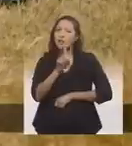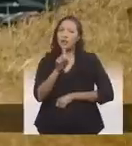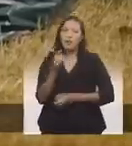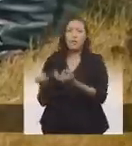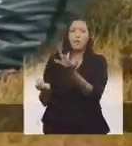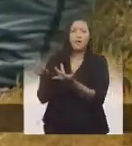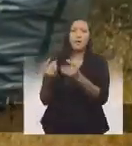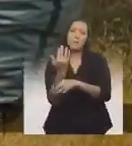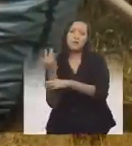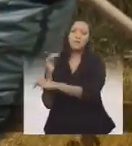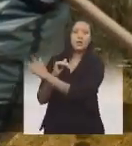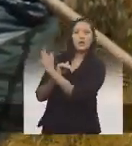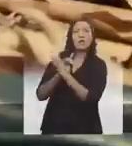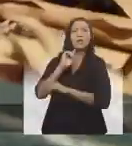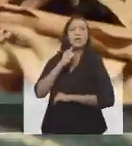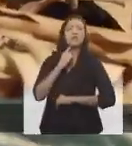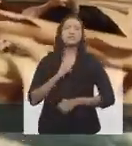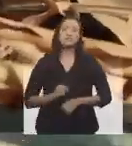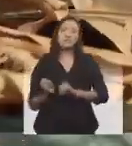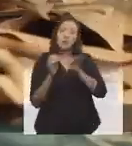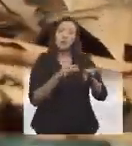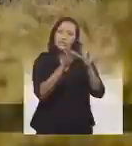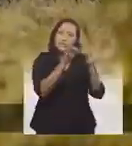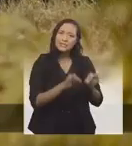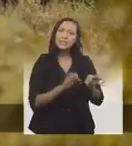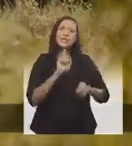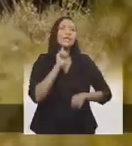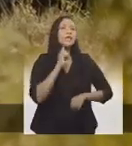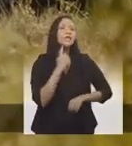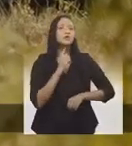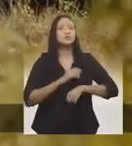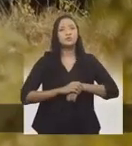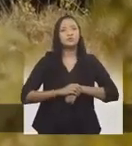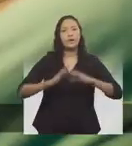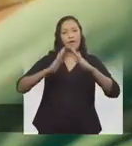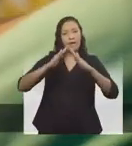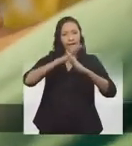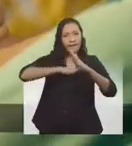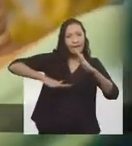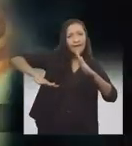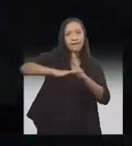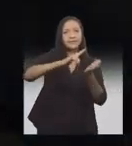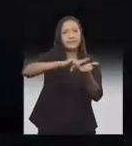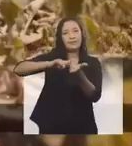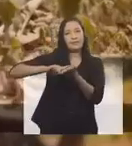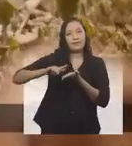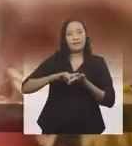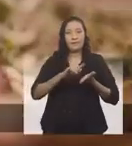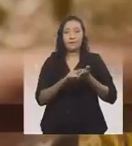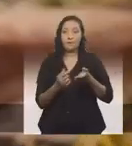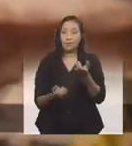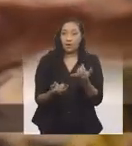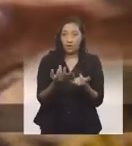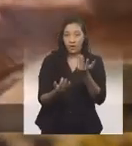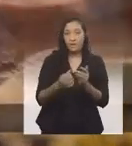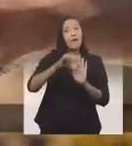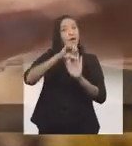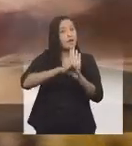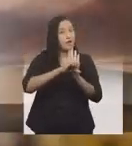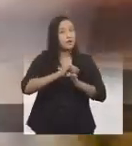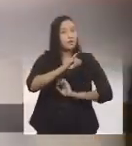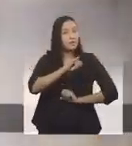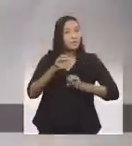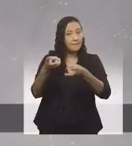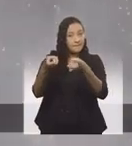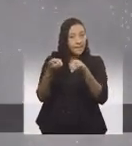resíduos e vegetação. Descarte seu lixo de forma correta e mantenha seu terreno sempre limpo. Queimada Urbana é crime.